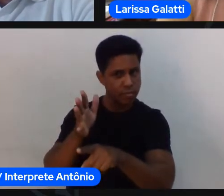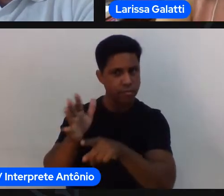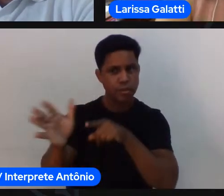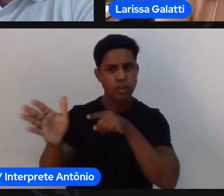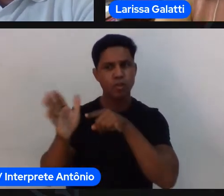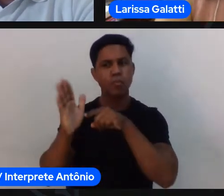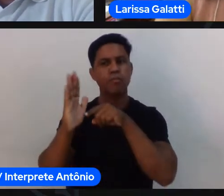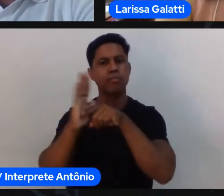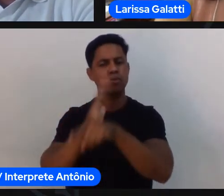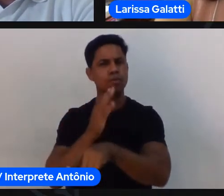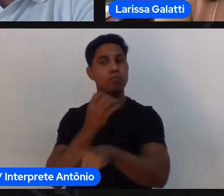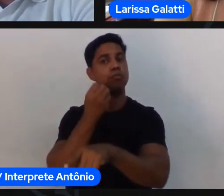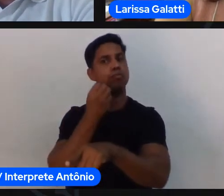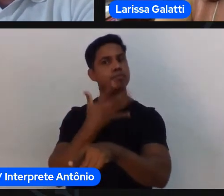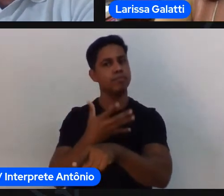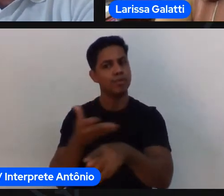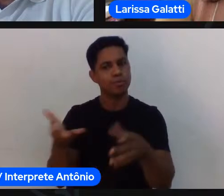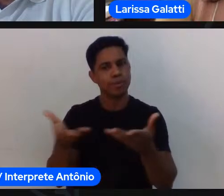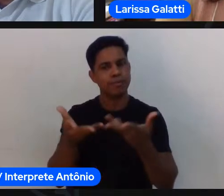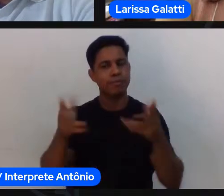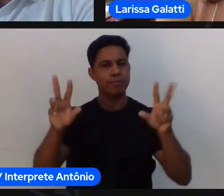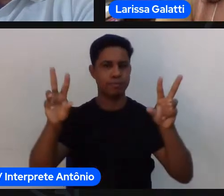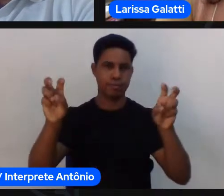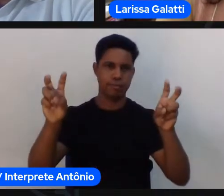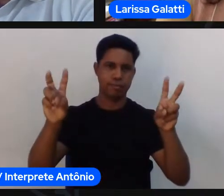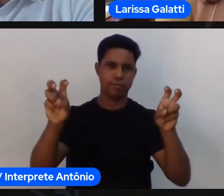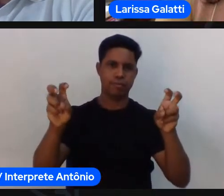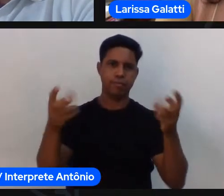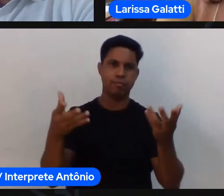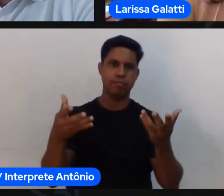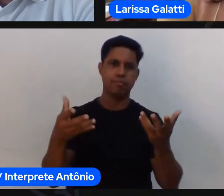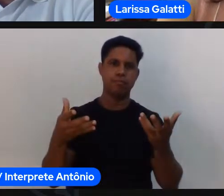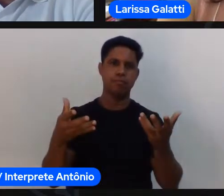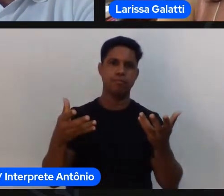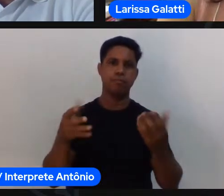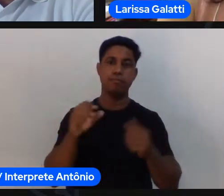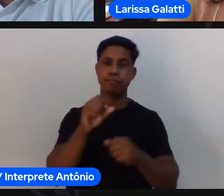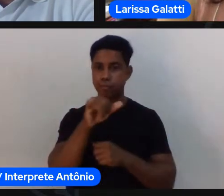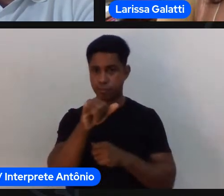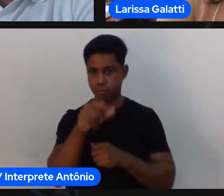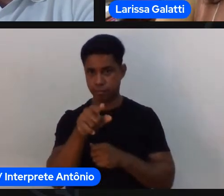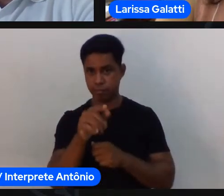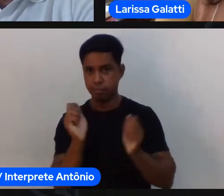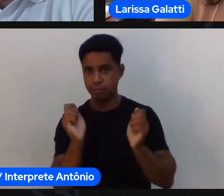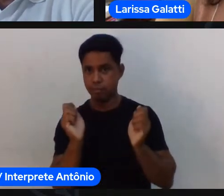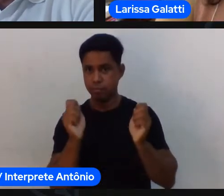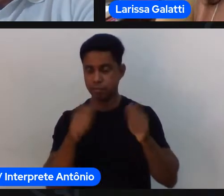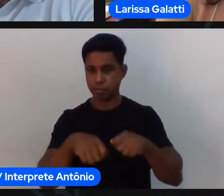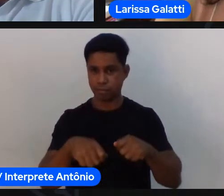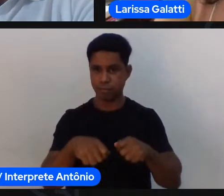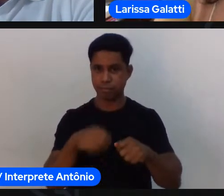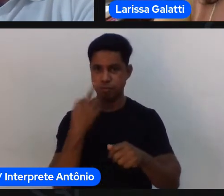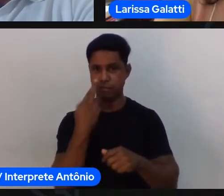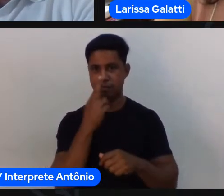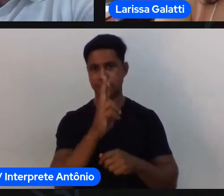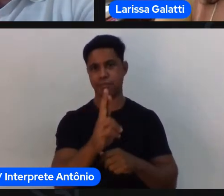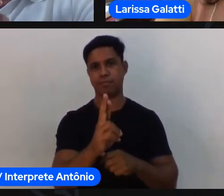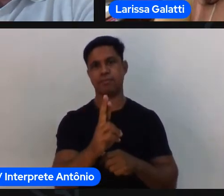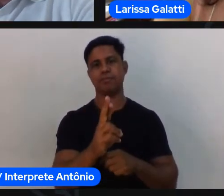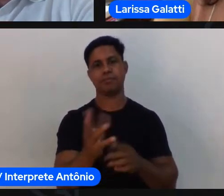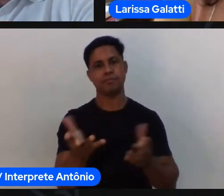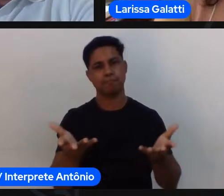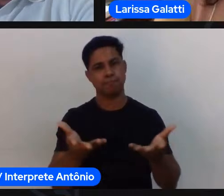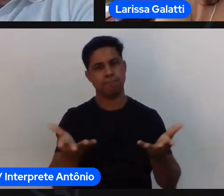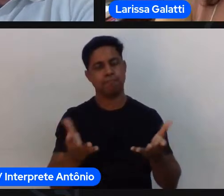pertinente aí pra gente fechar com chave de ouro que se eu pudesse eu ficava com a Larissa aqui até amanhecer como